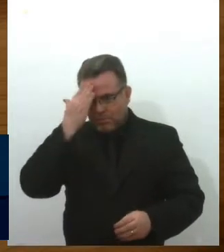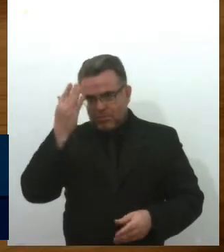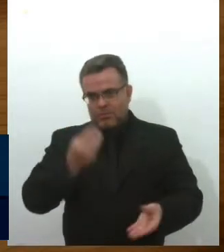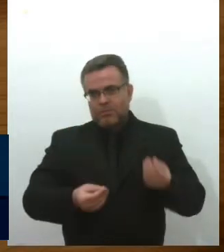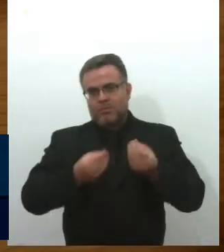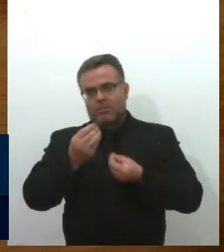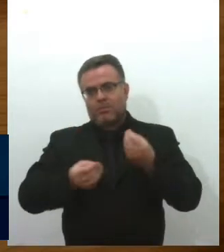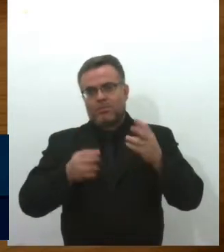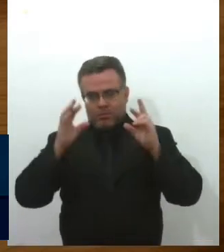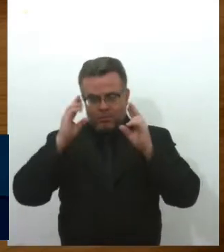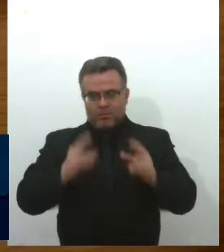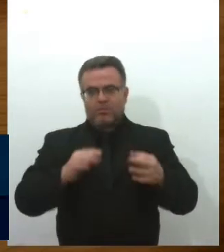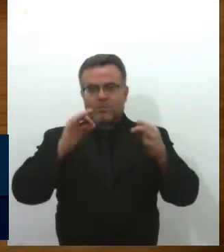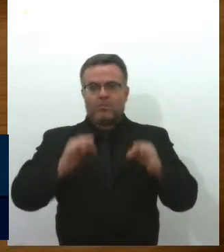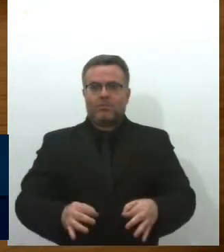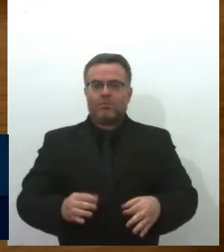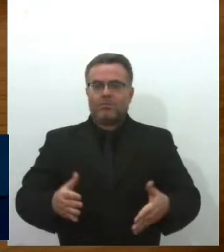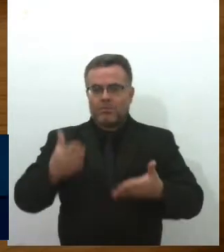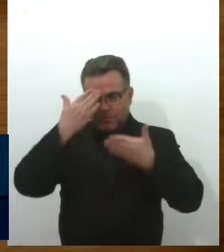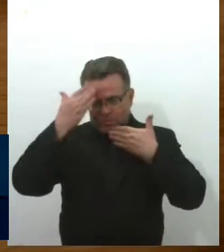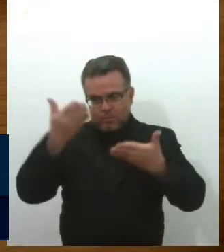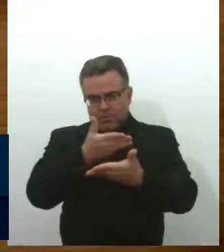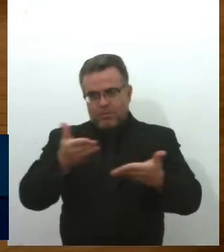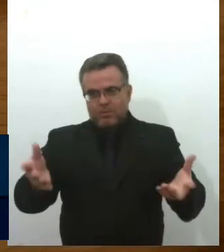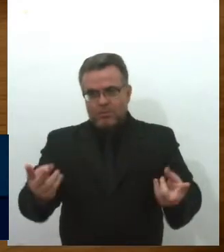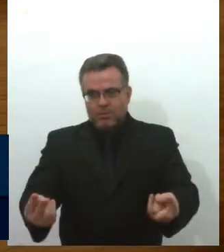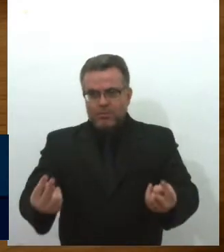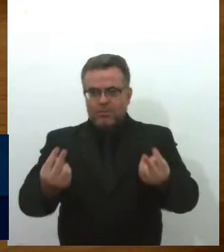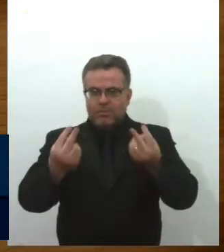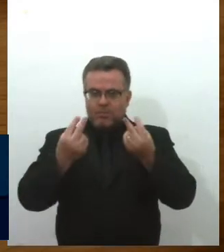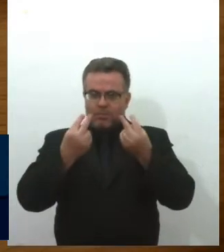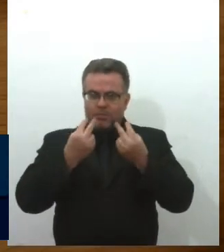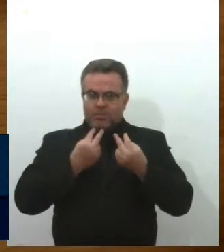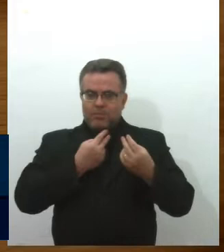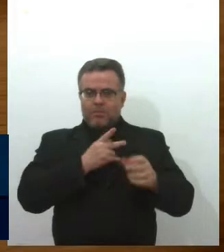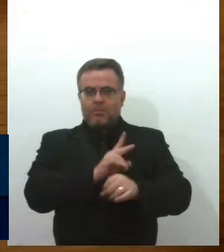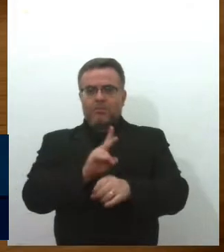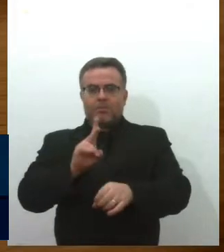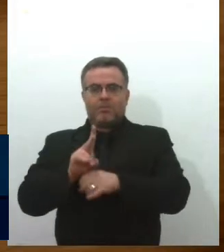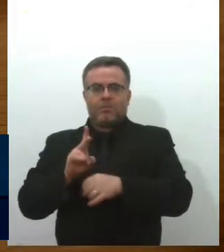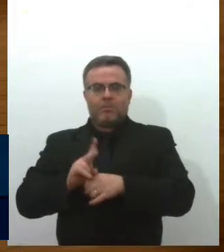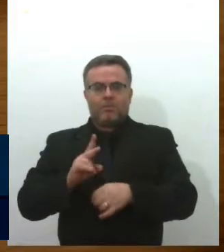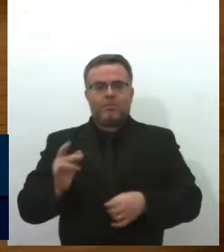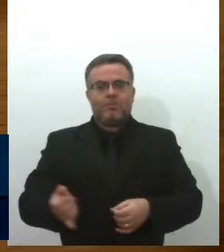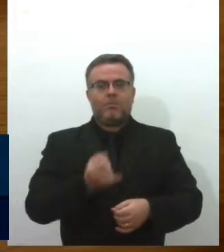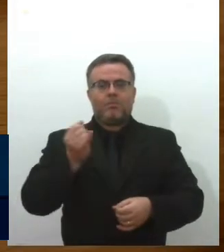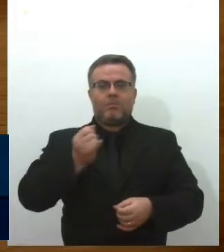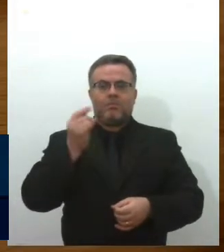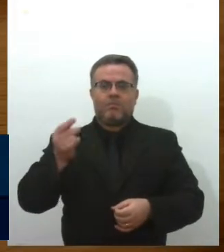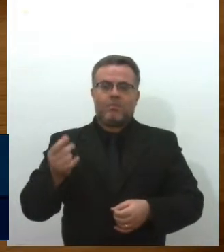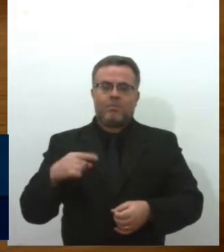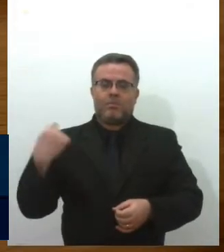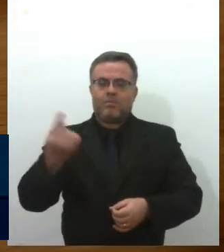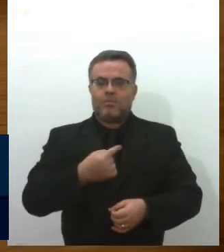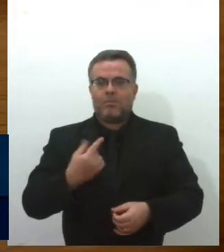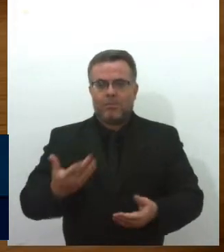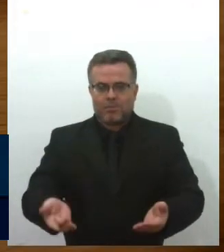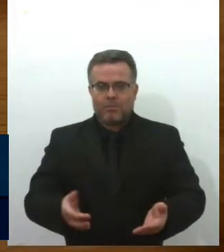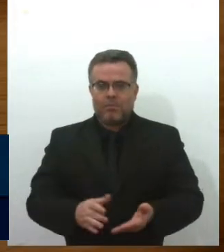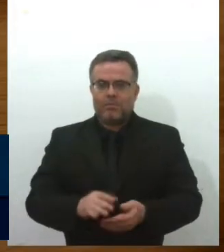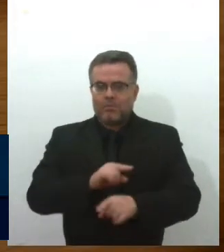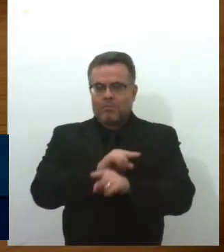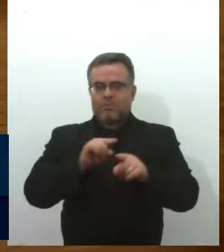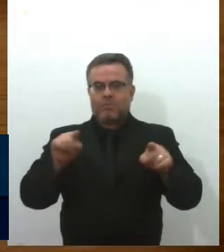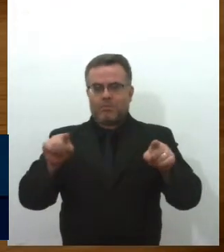se respeita. Obrigado por nos permitir cuidar de quem é mais sagrado para todos nós. Você,